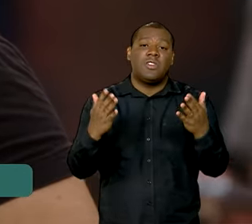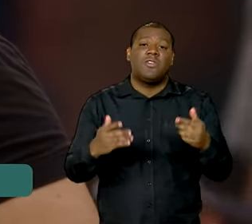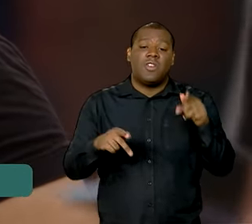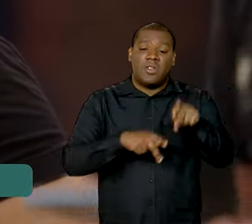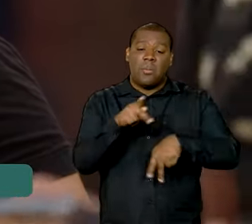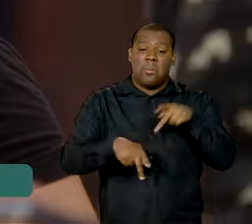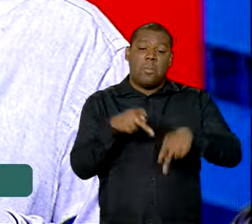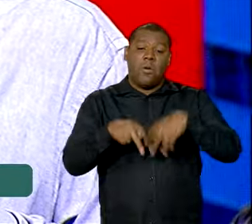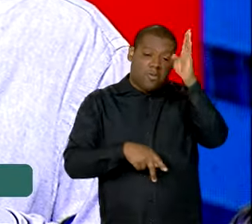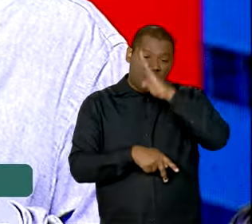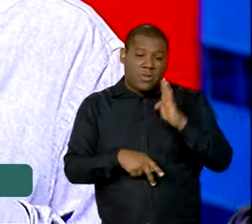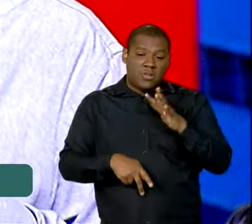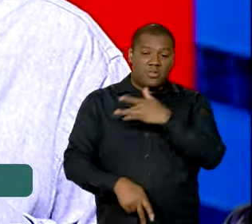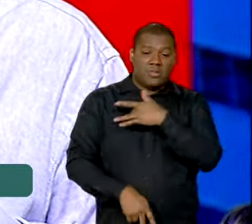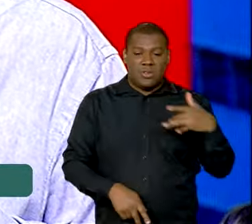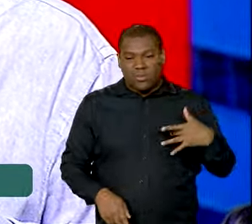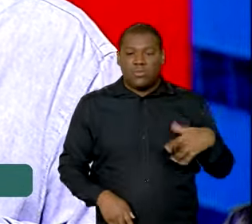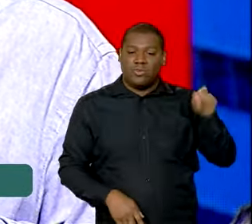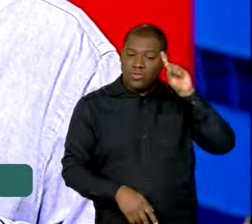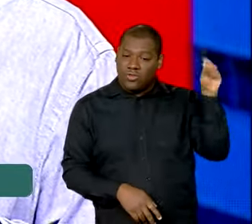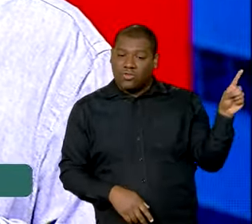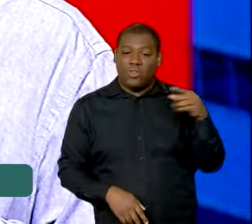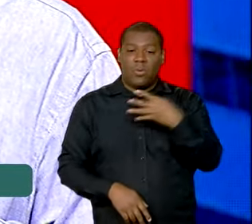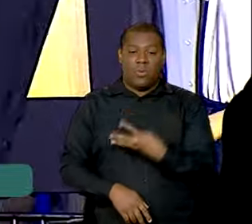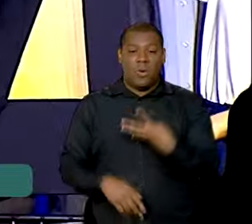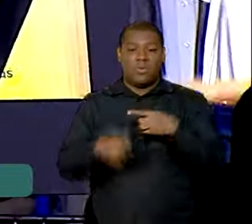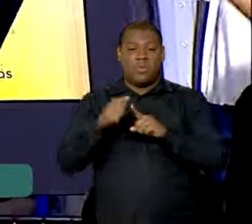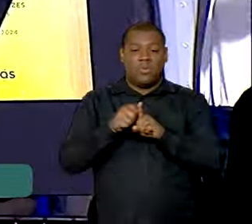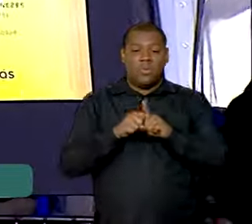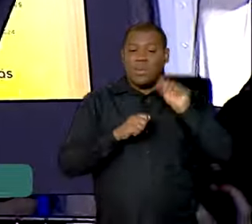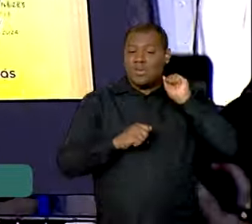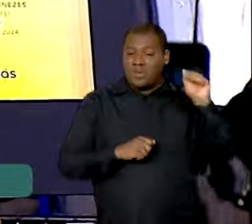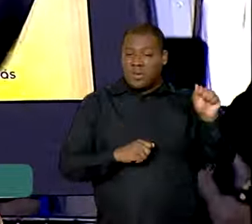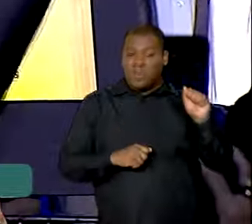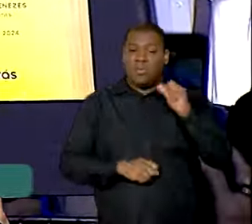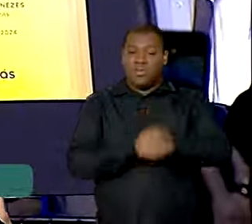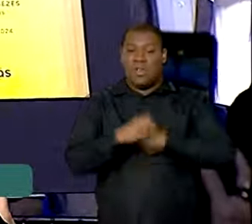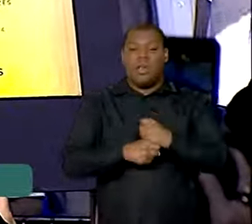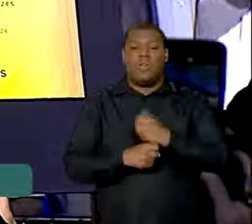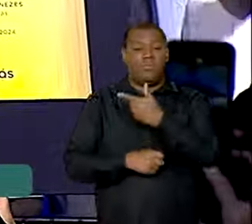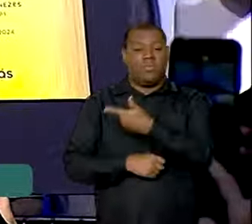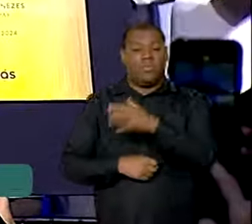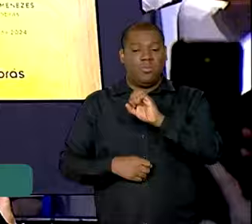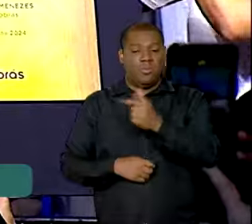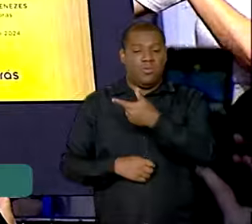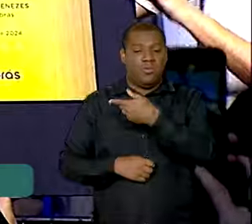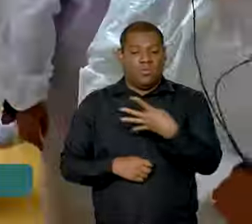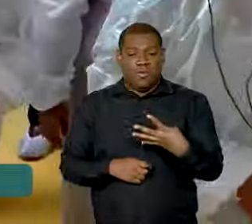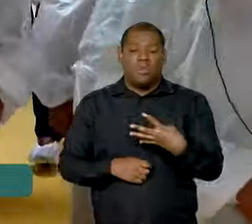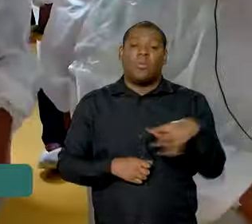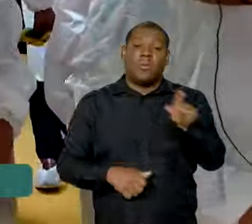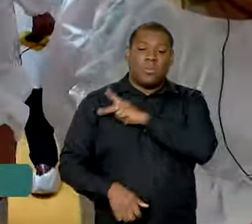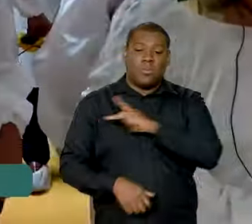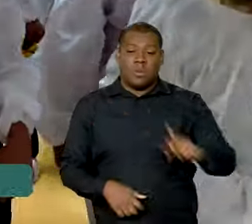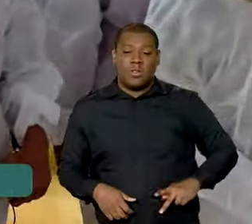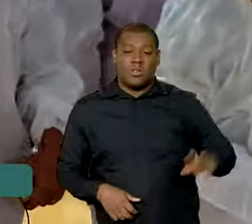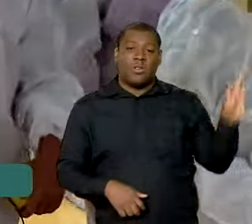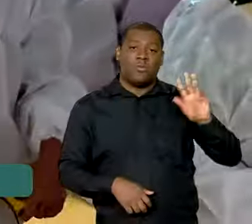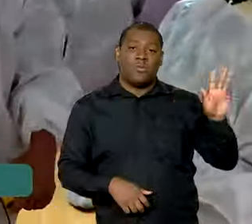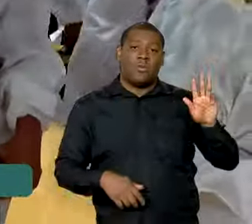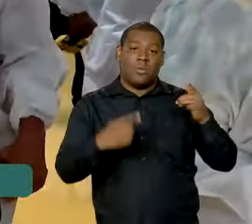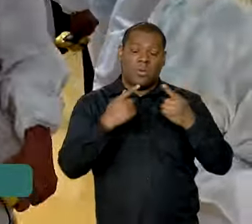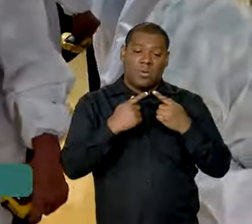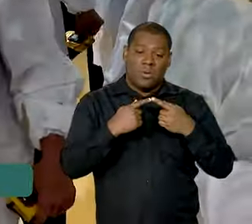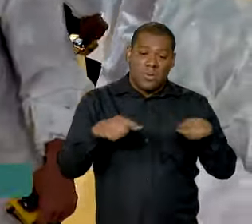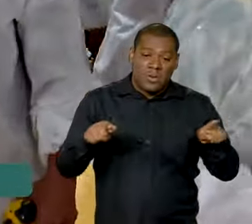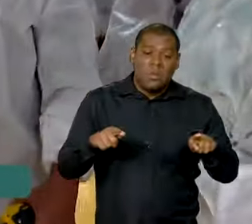para todos, no dia 4 de abril deste ano, o presidente Lula participou da inauguração de uma nova fábrica da